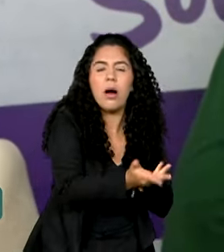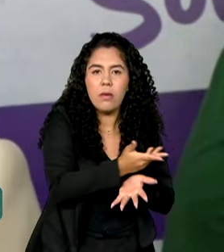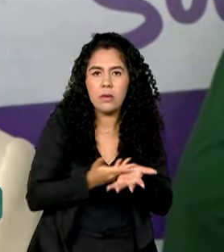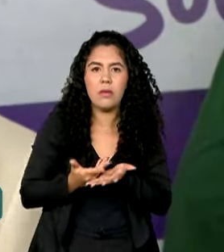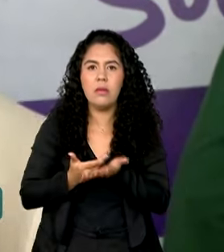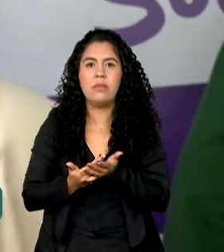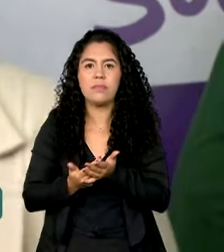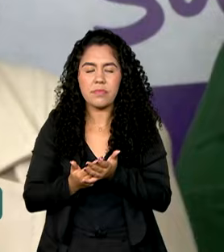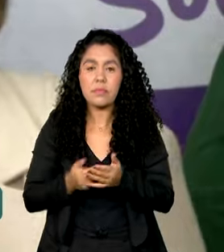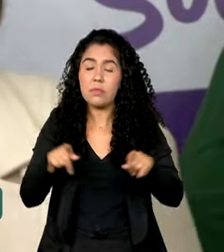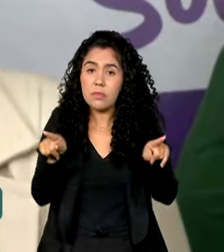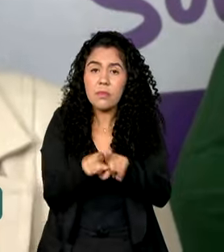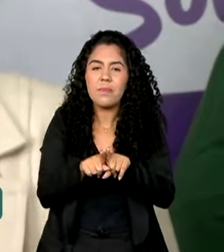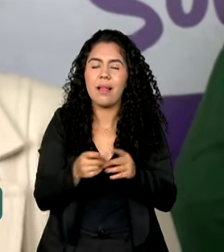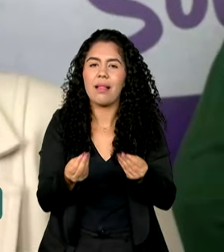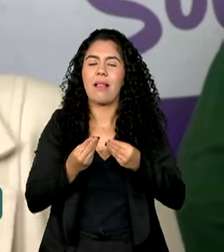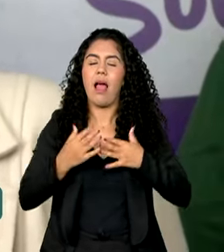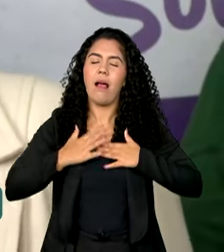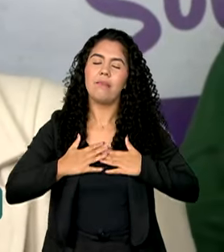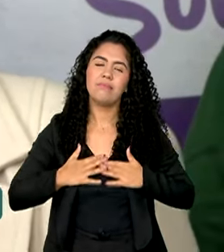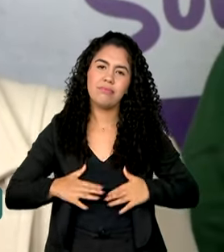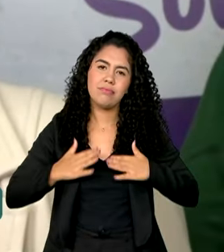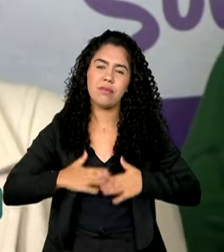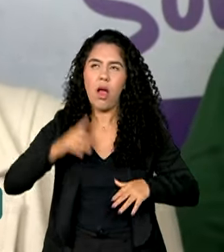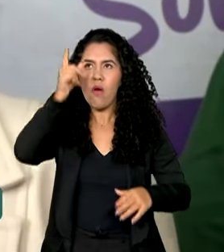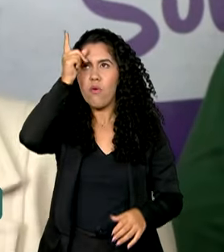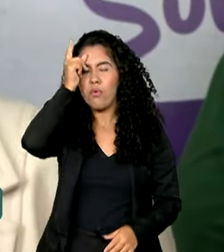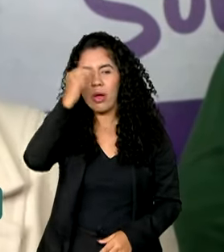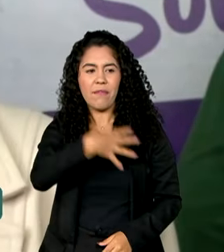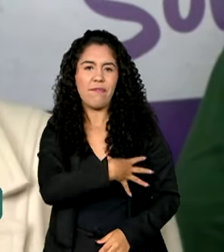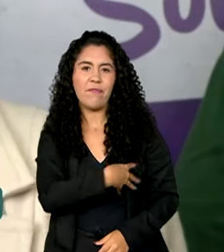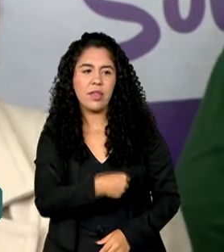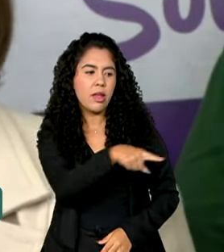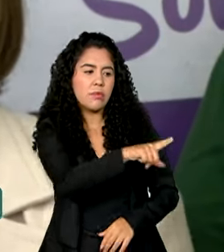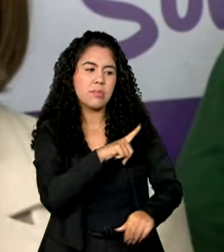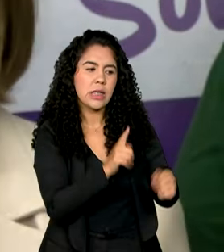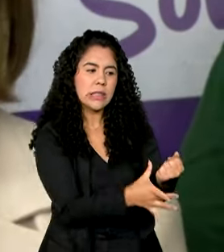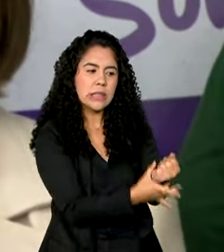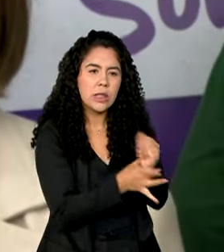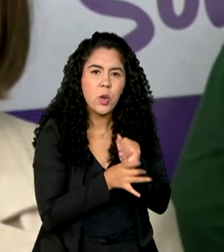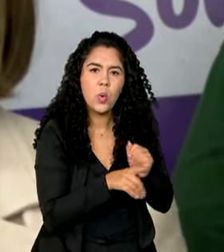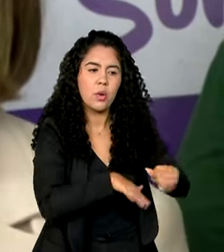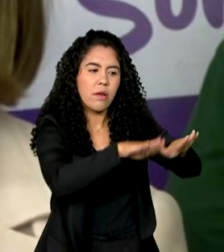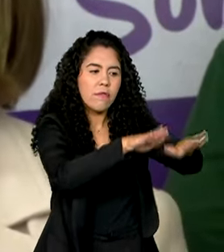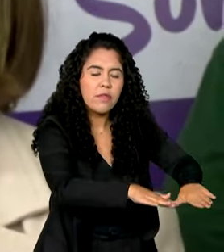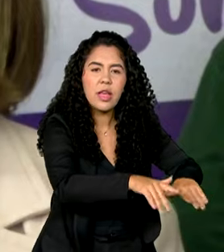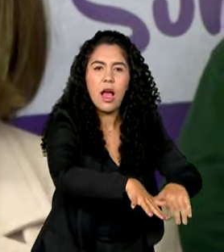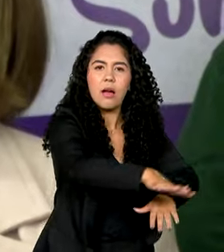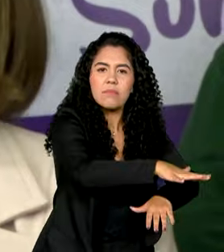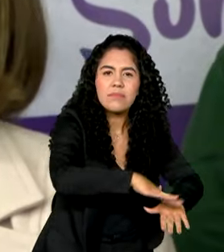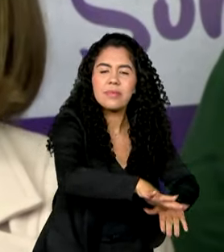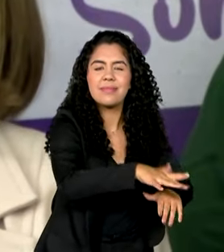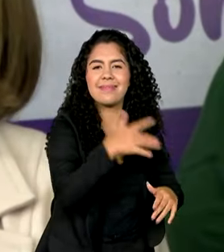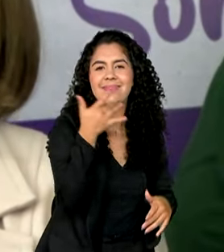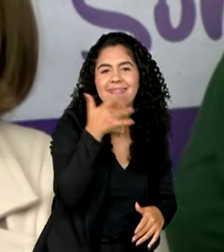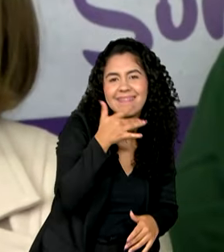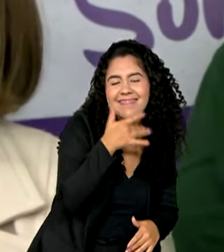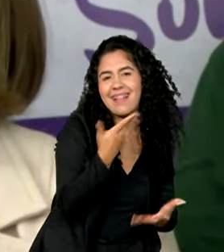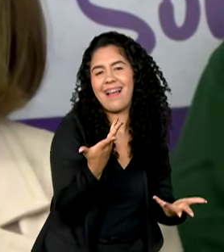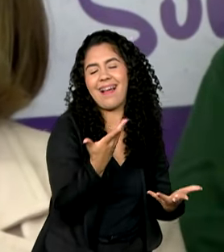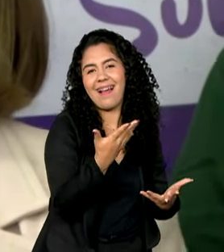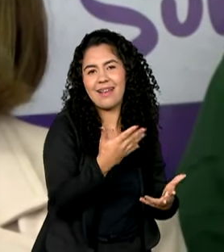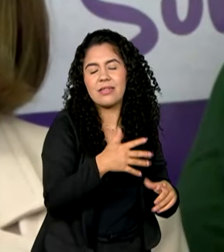esse poder e a tranquilidade de que os filhos podem ficar num espaço agradável, bem, né,